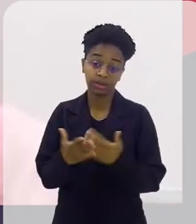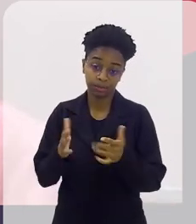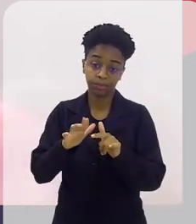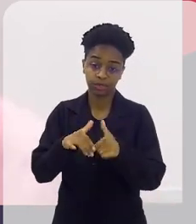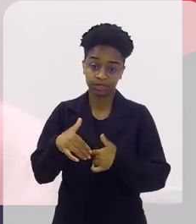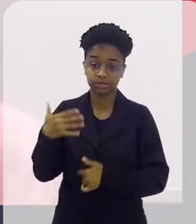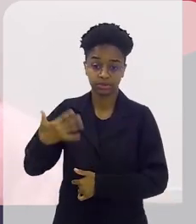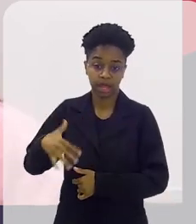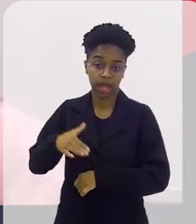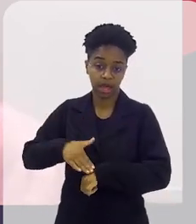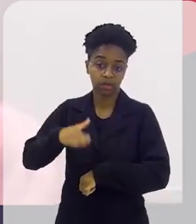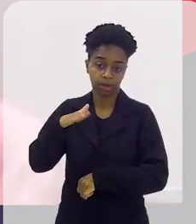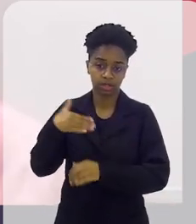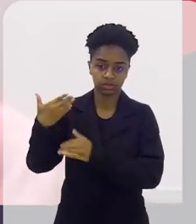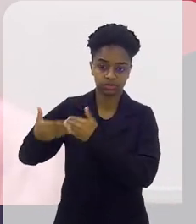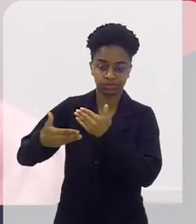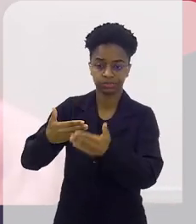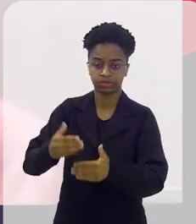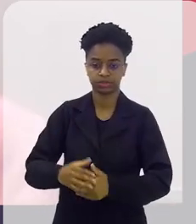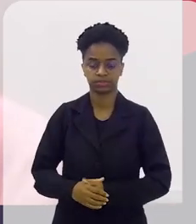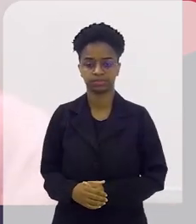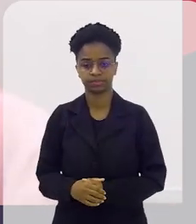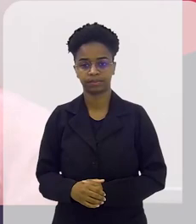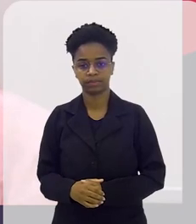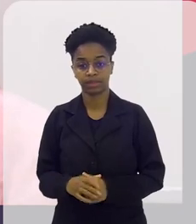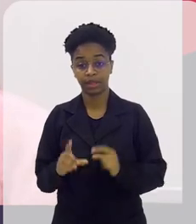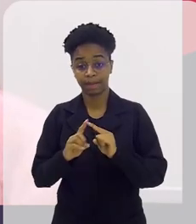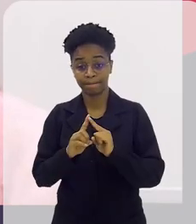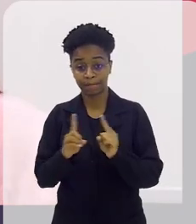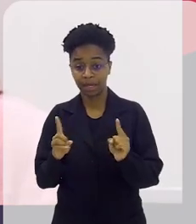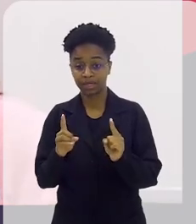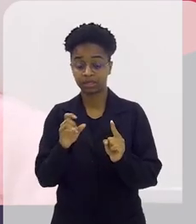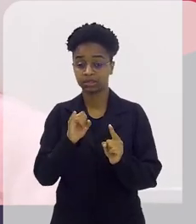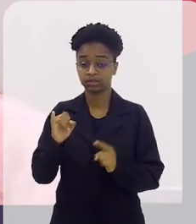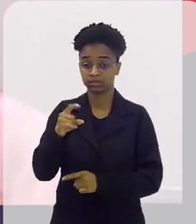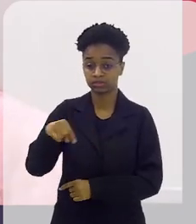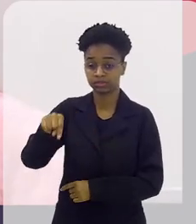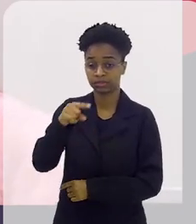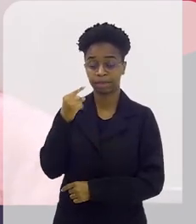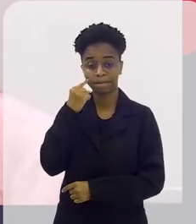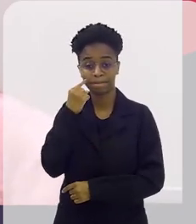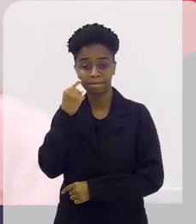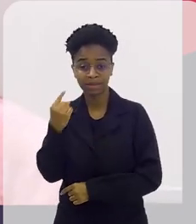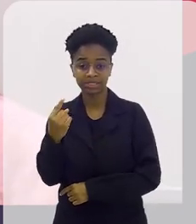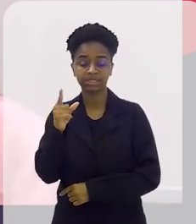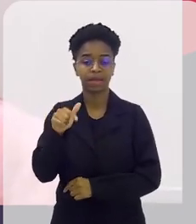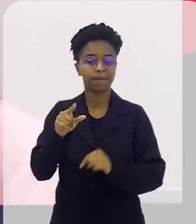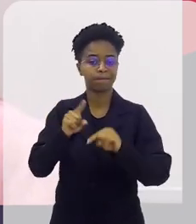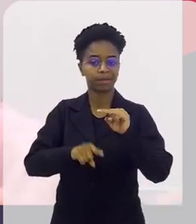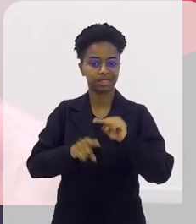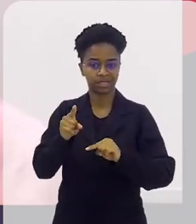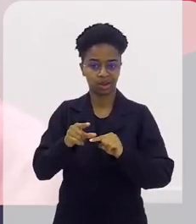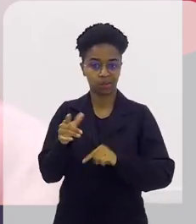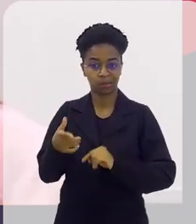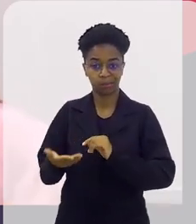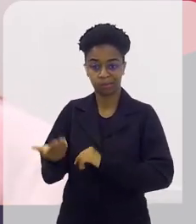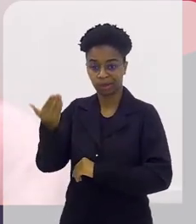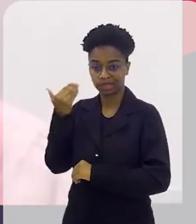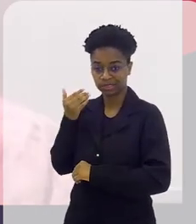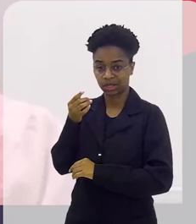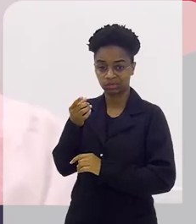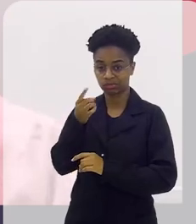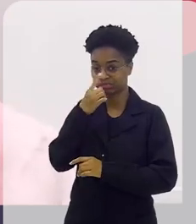que encarece um pouco o processo todo. Mas, se você pensar que é um material que você está descartando,